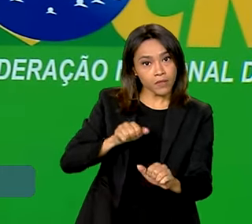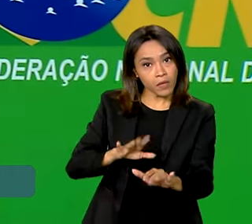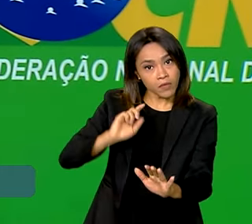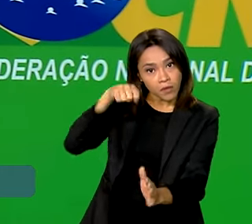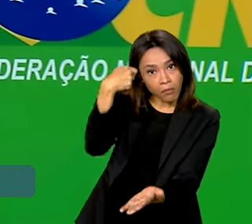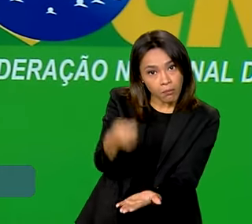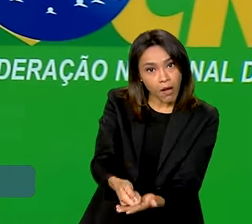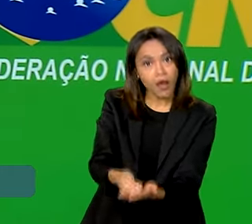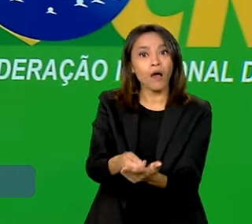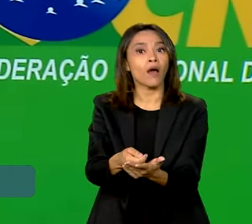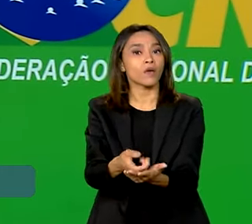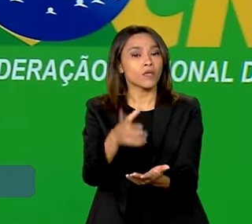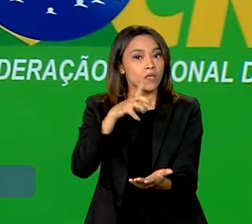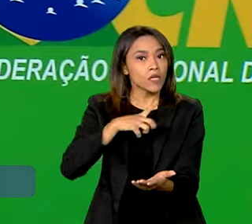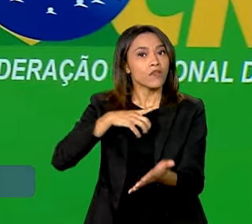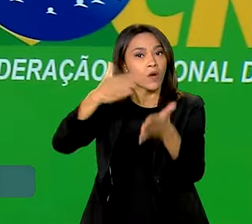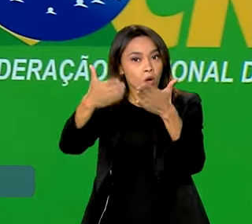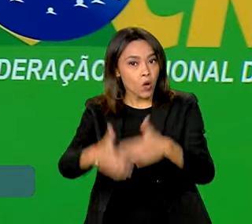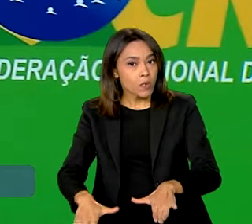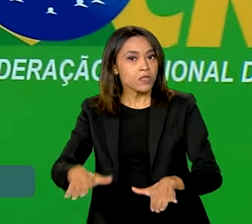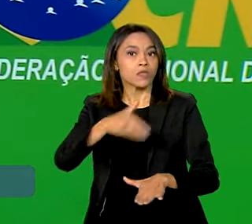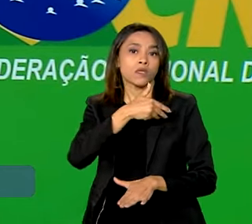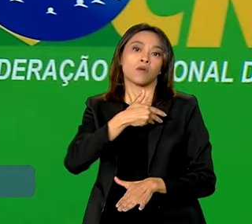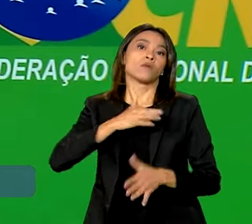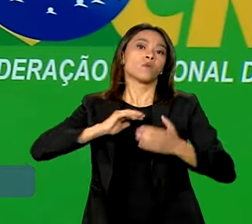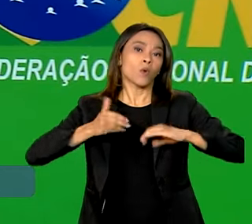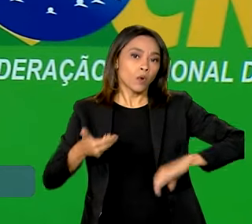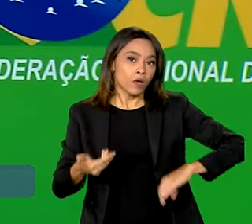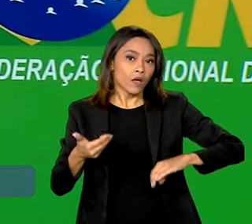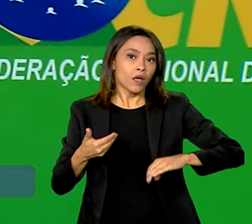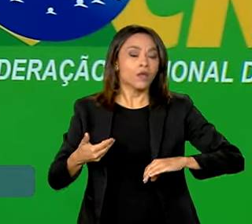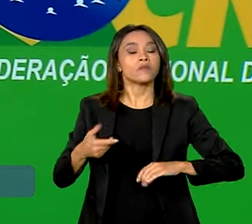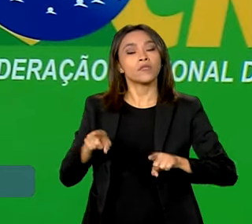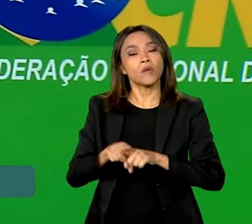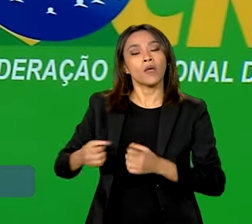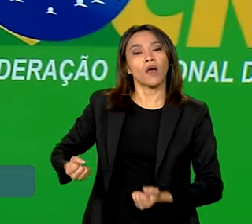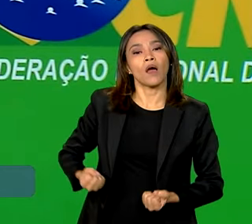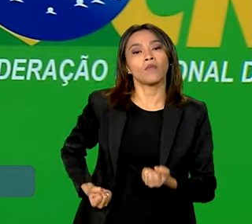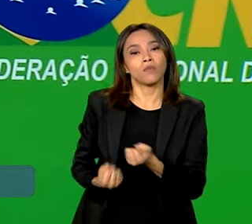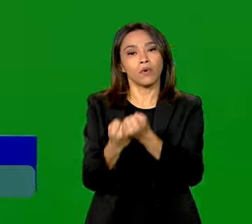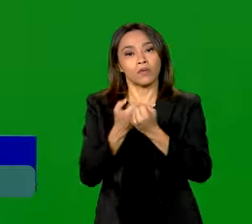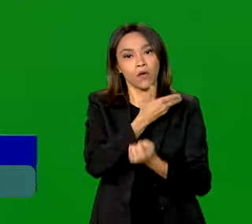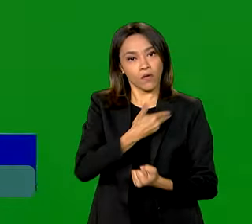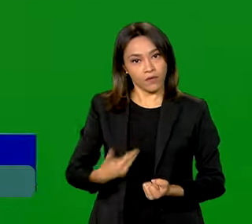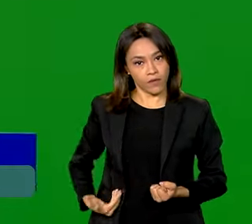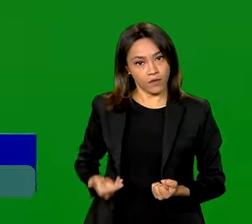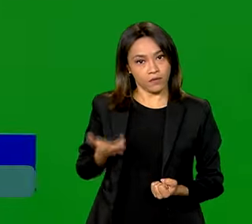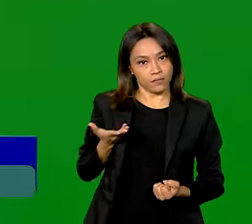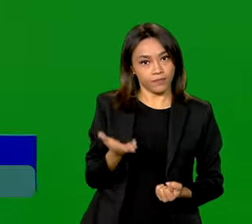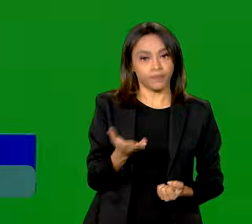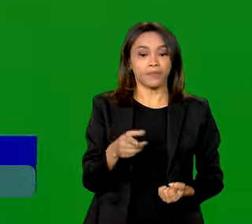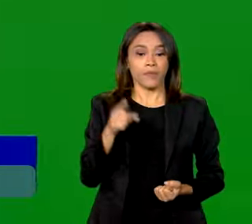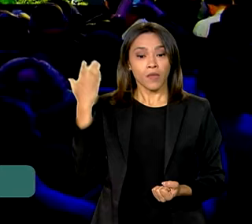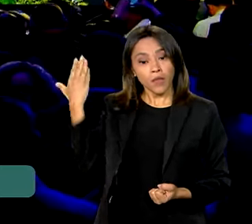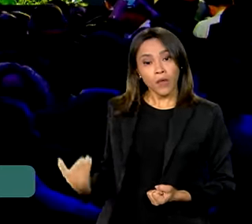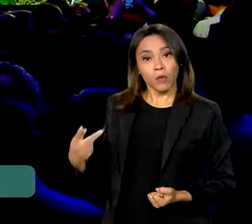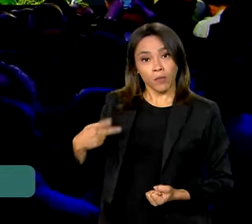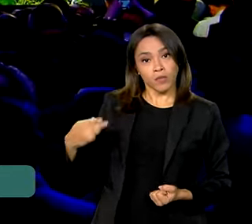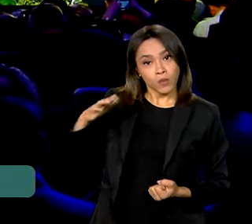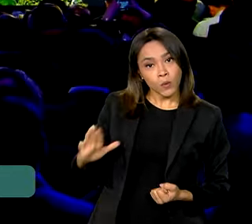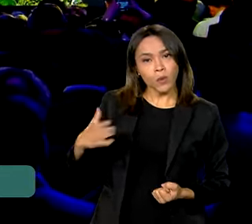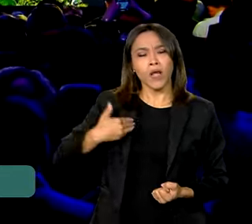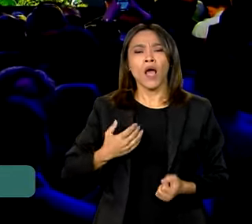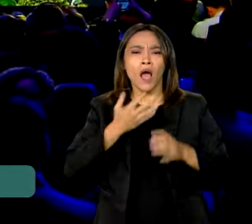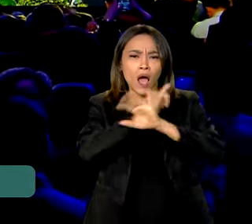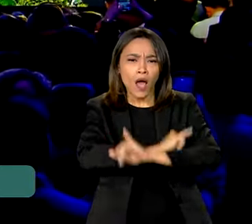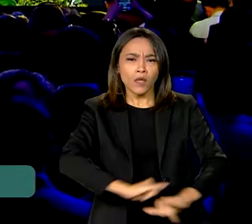houve a compreensão do Congresso Nacional e o apoio do próprio governo na construção. O presidente Lula anunciou uma série